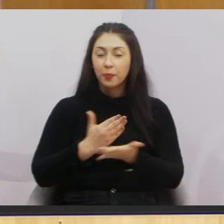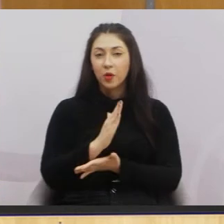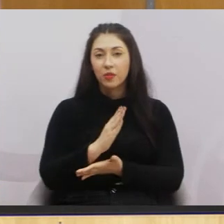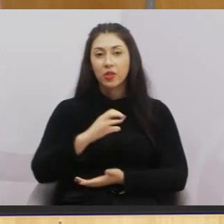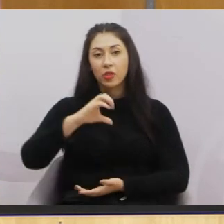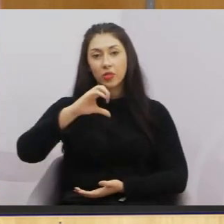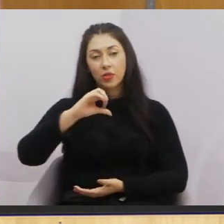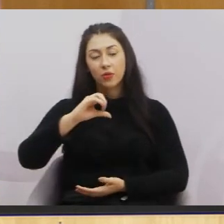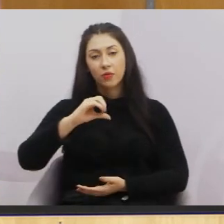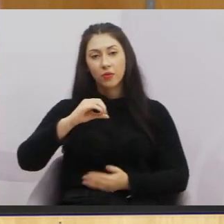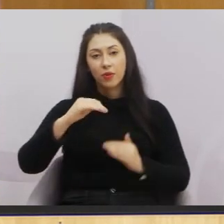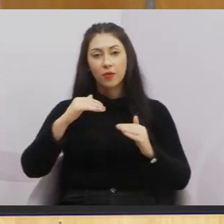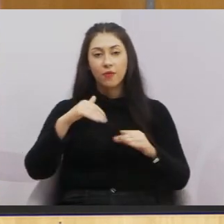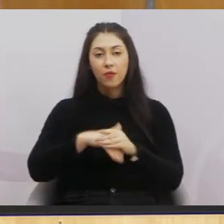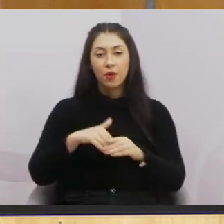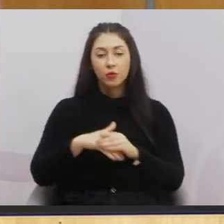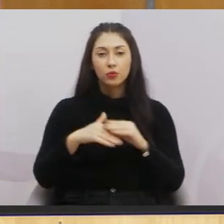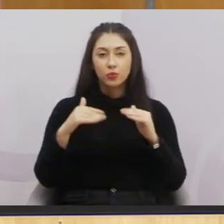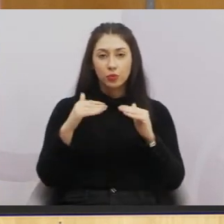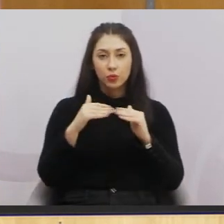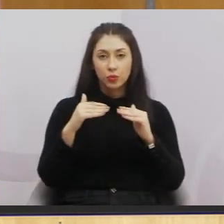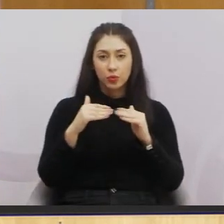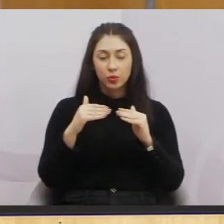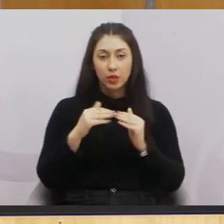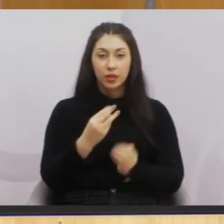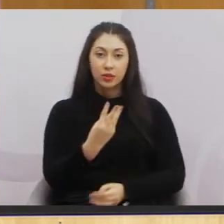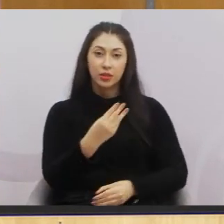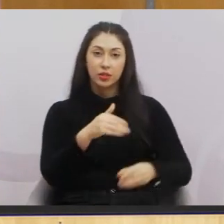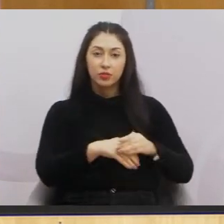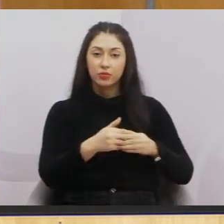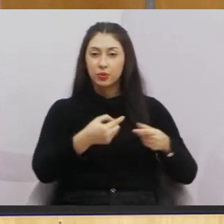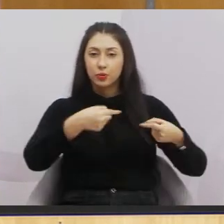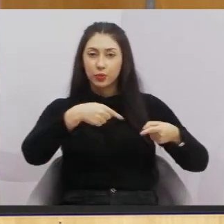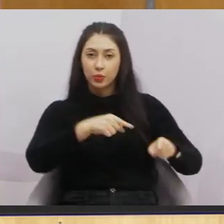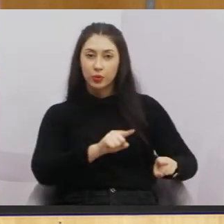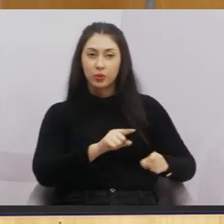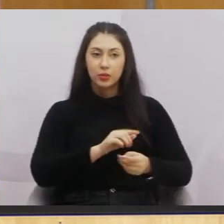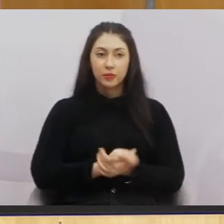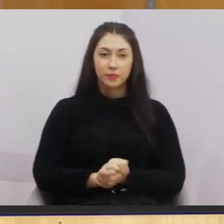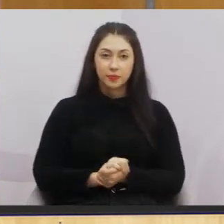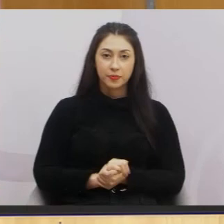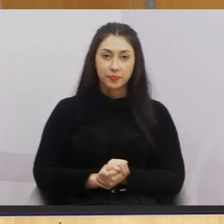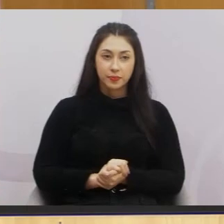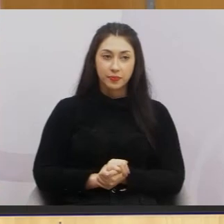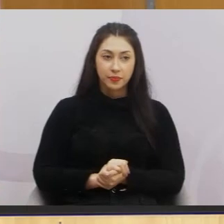por nove votos favoráveis e três votos contra, com a emenda.